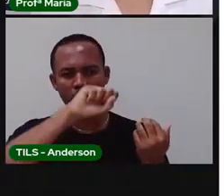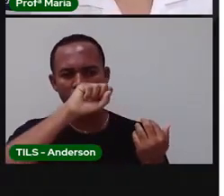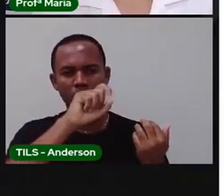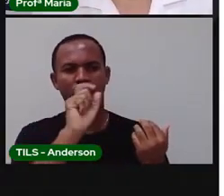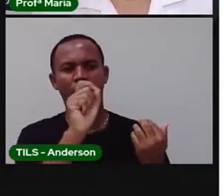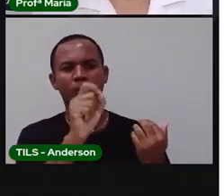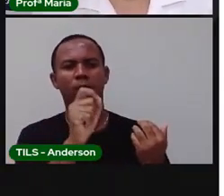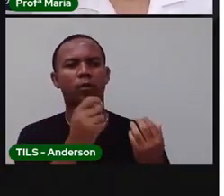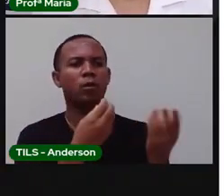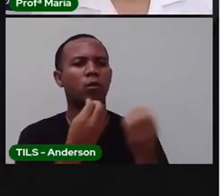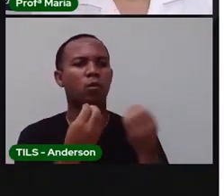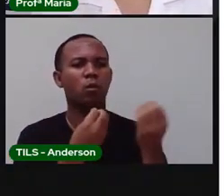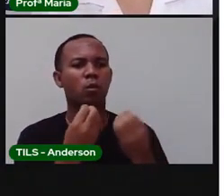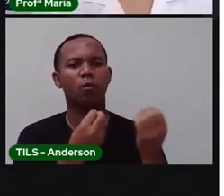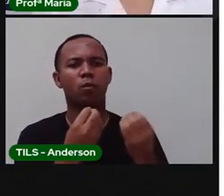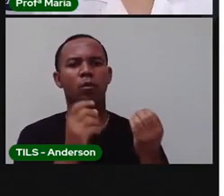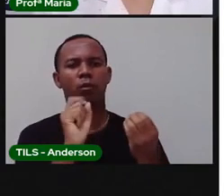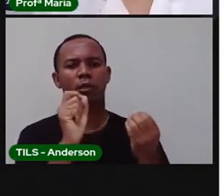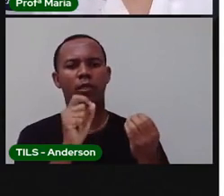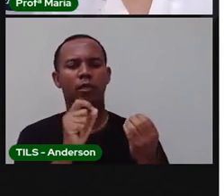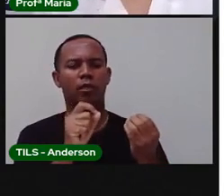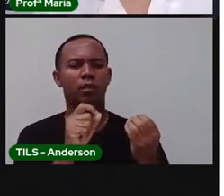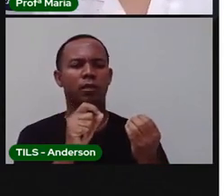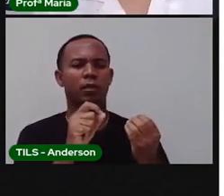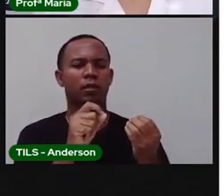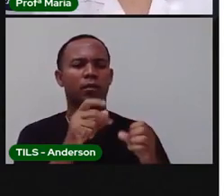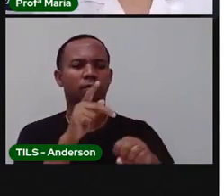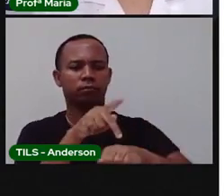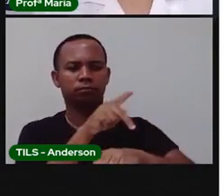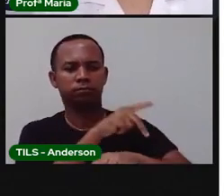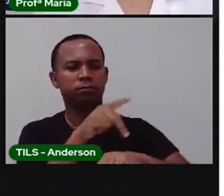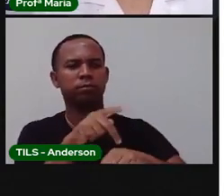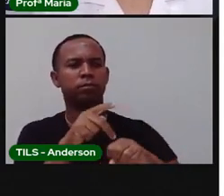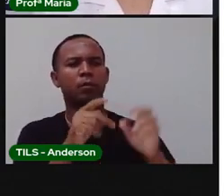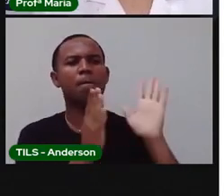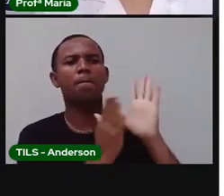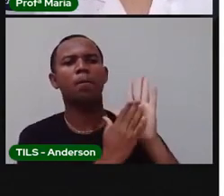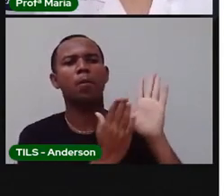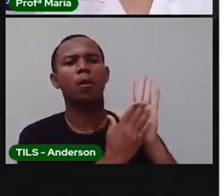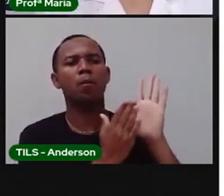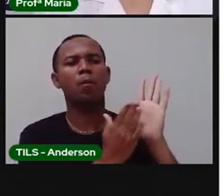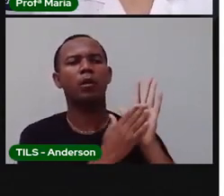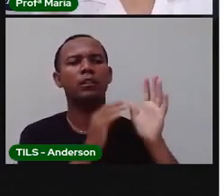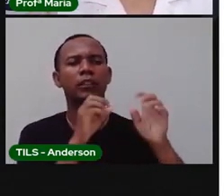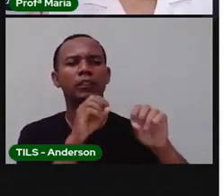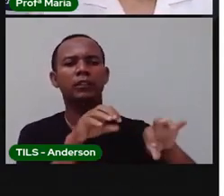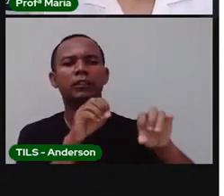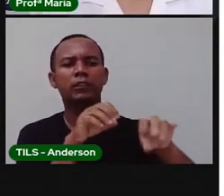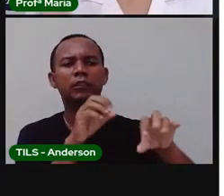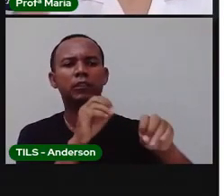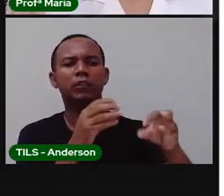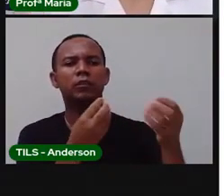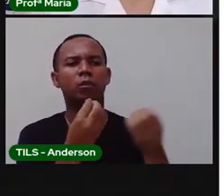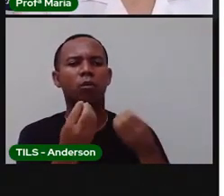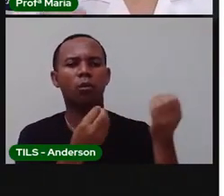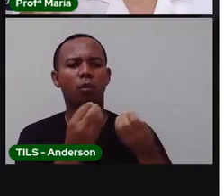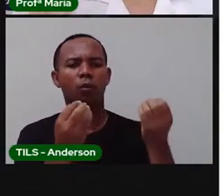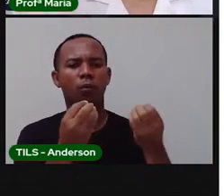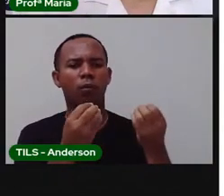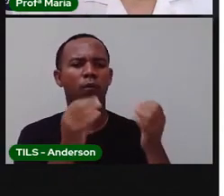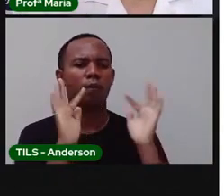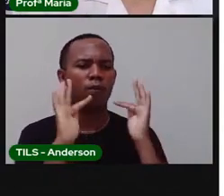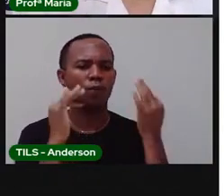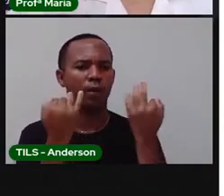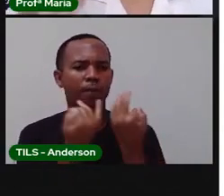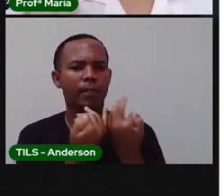do processo pedagógico, bem como participar da definição das propostas educacionais. Então, o pai, o responsável, ele não